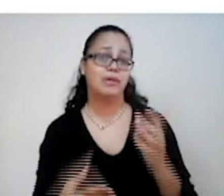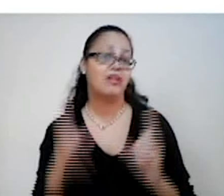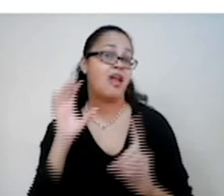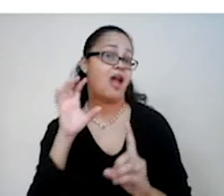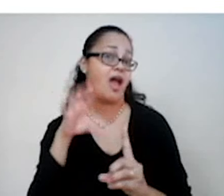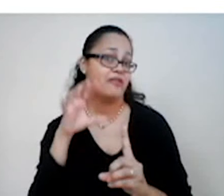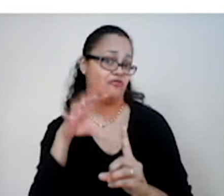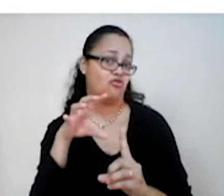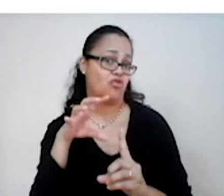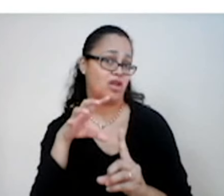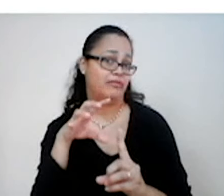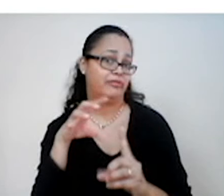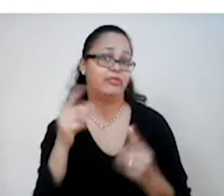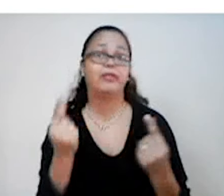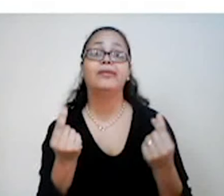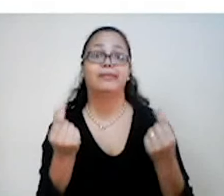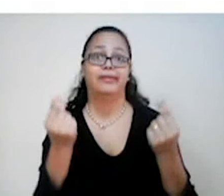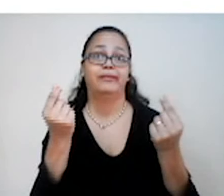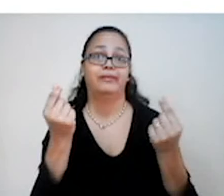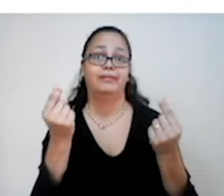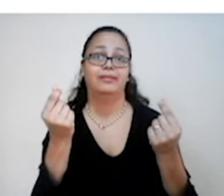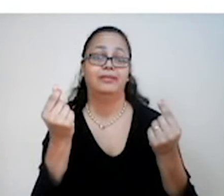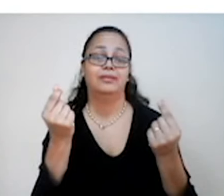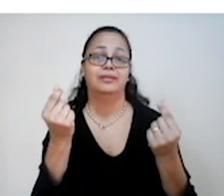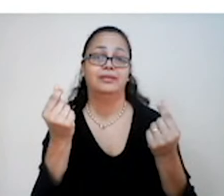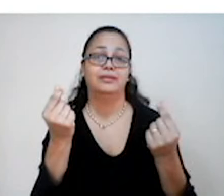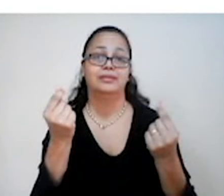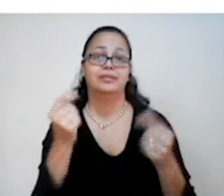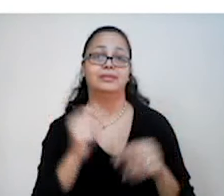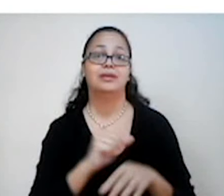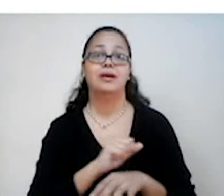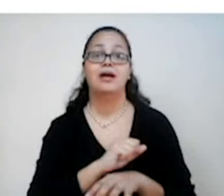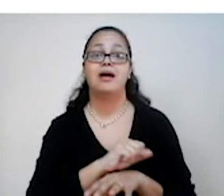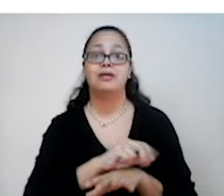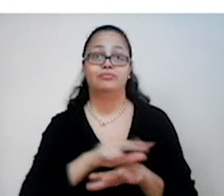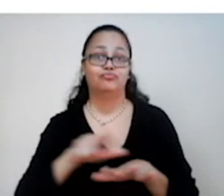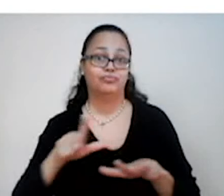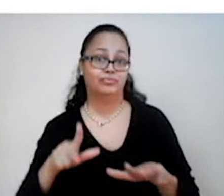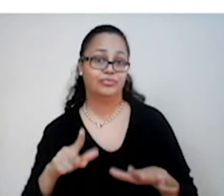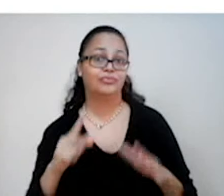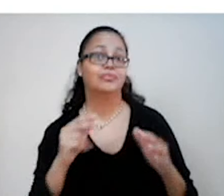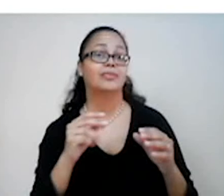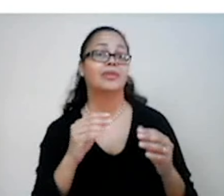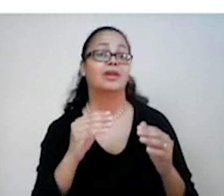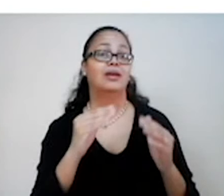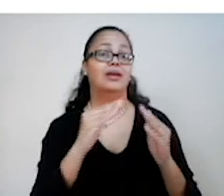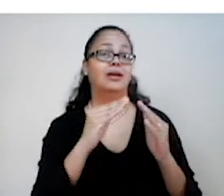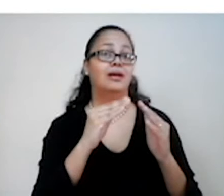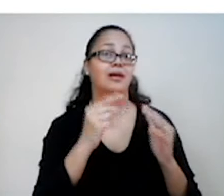parte da riqueza. Então, a gente sabe que a maior riqueza estava com o clero.